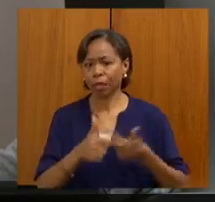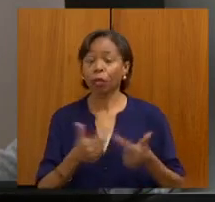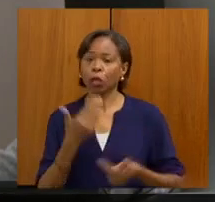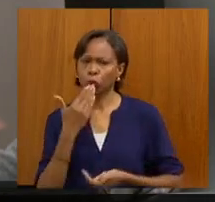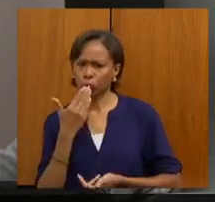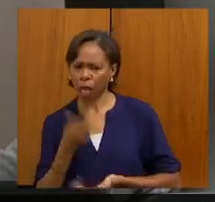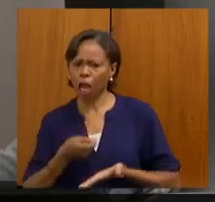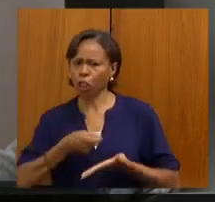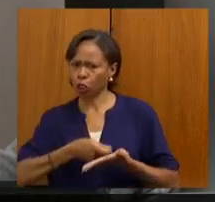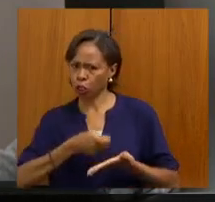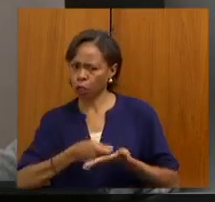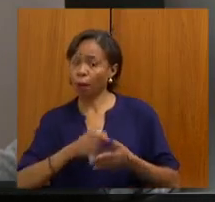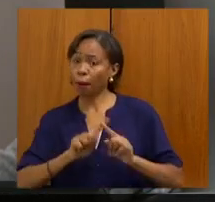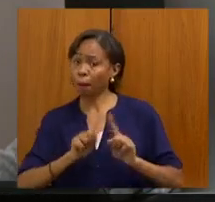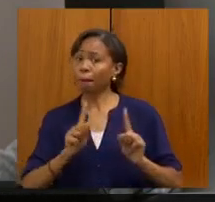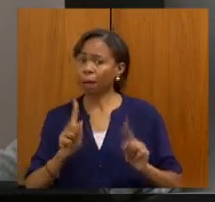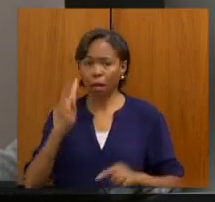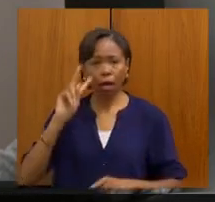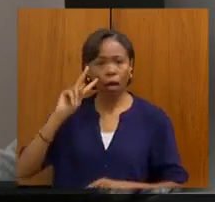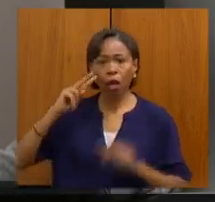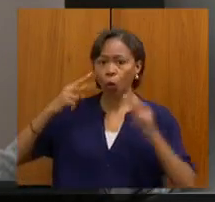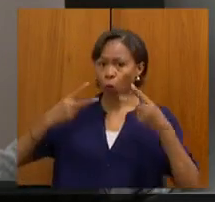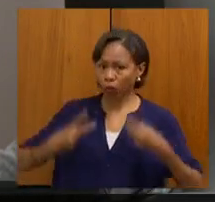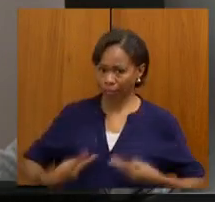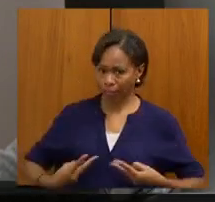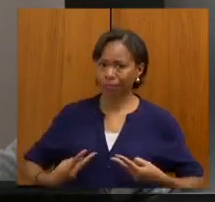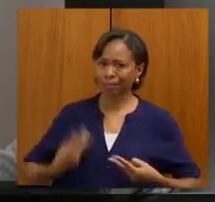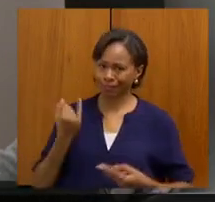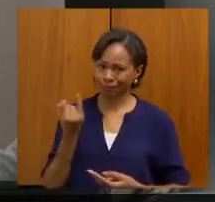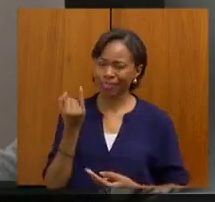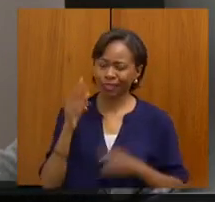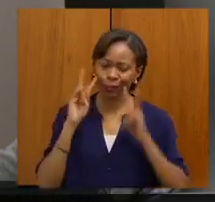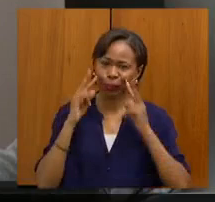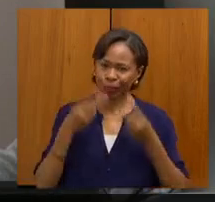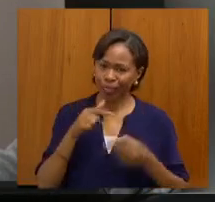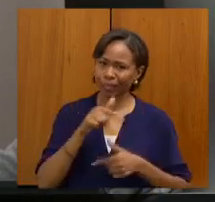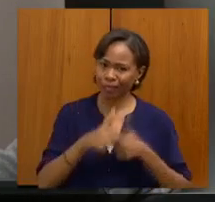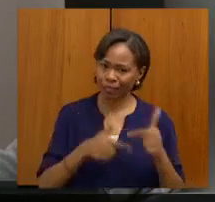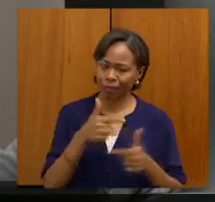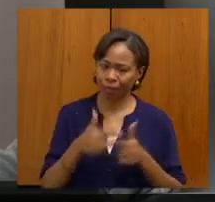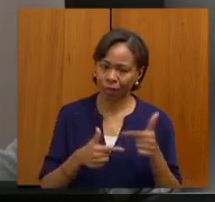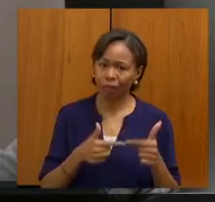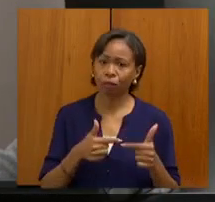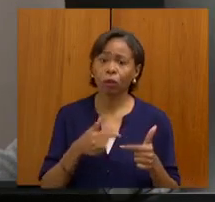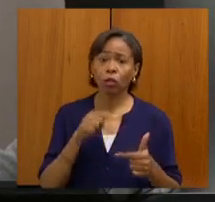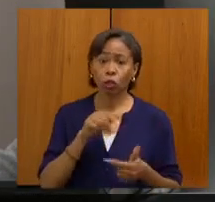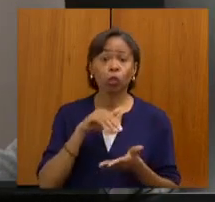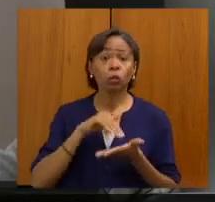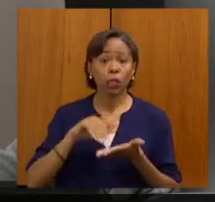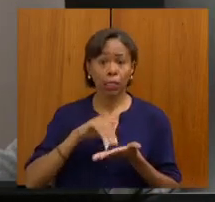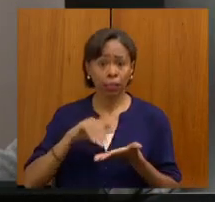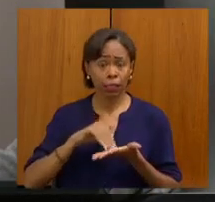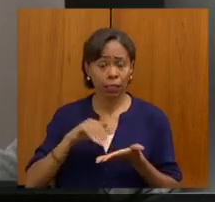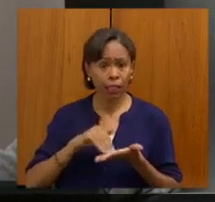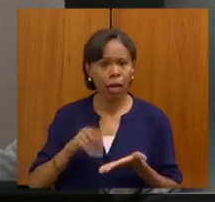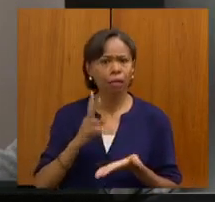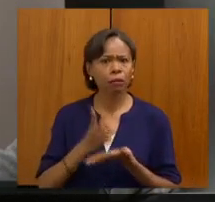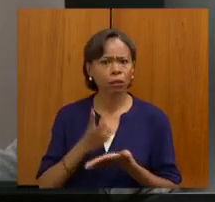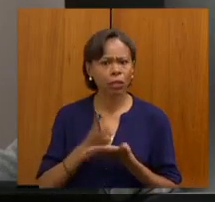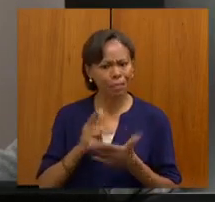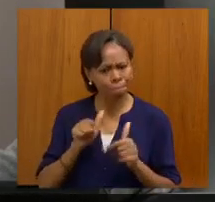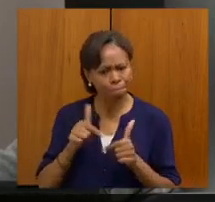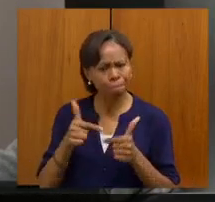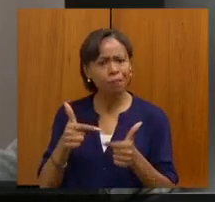pede, mas reconhece, é que é importante reconhecer. E a capacidade, o envolvimento do secretário com todos os hospitais,